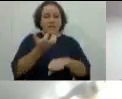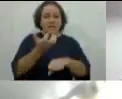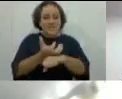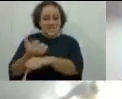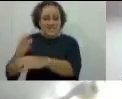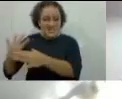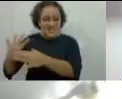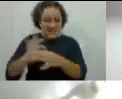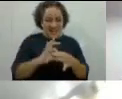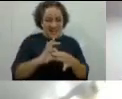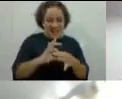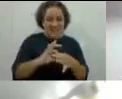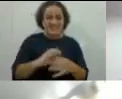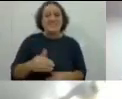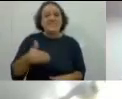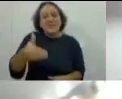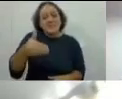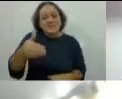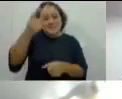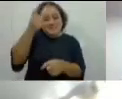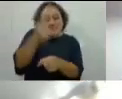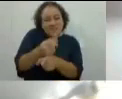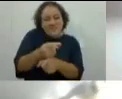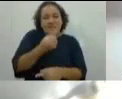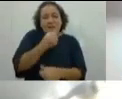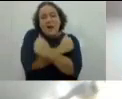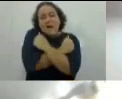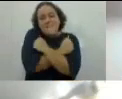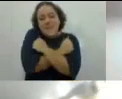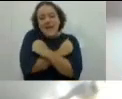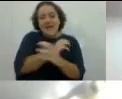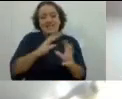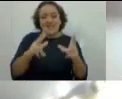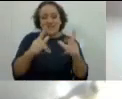Em breve nos vemos. Bom curso e um abraço a todos.